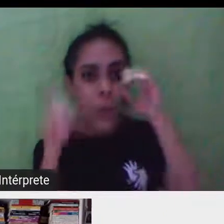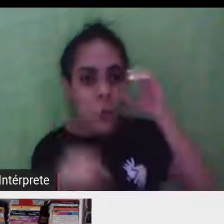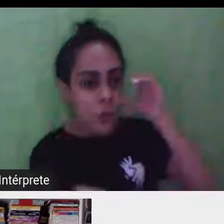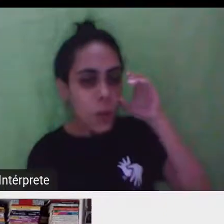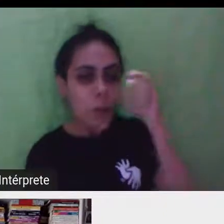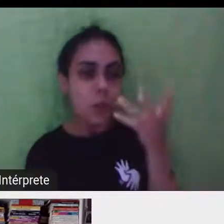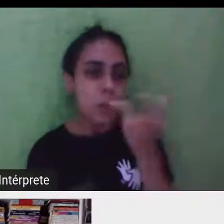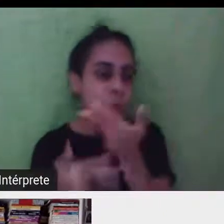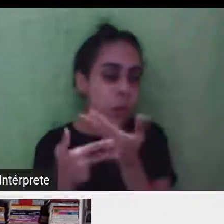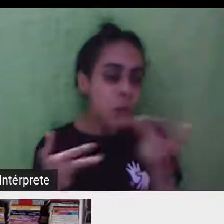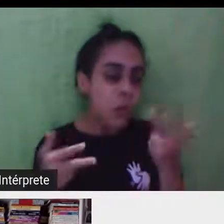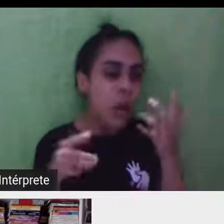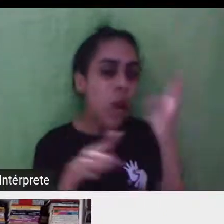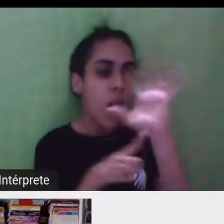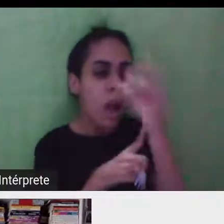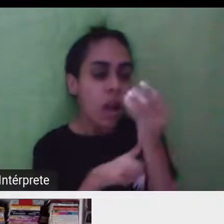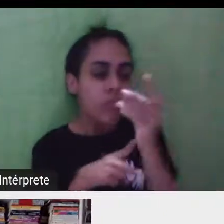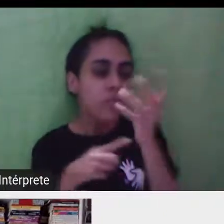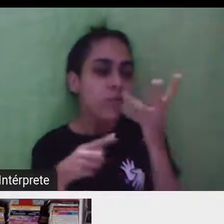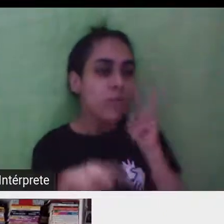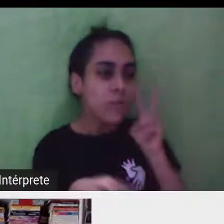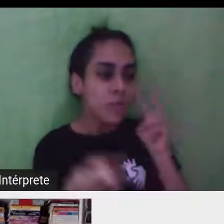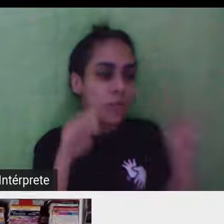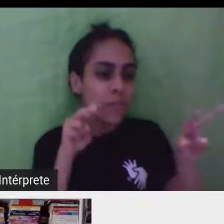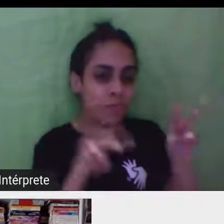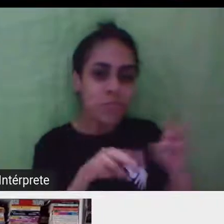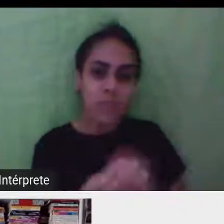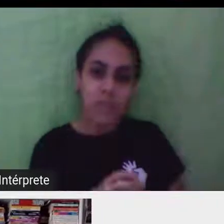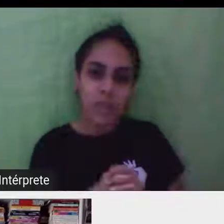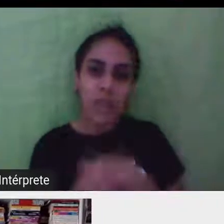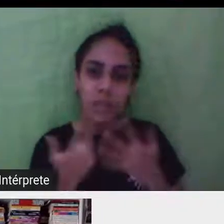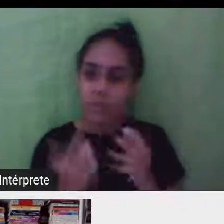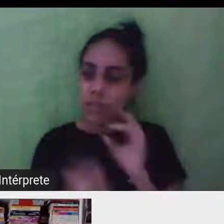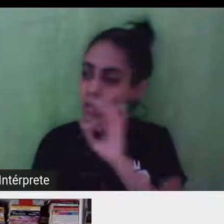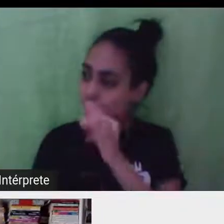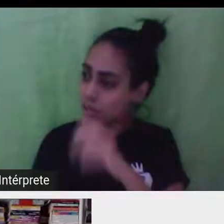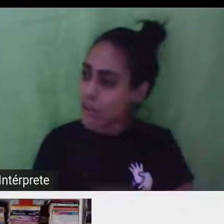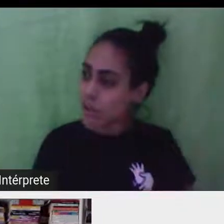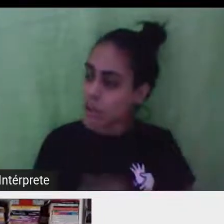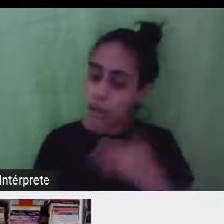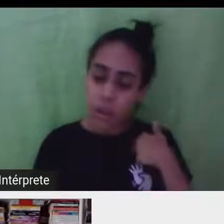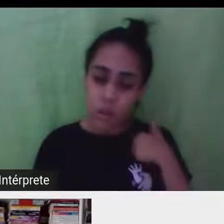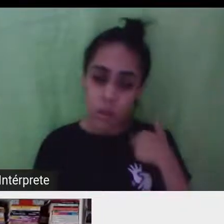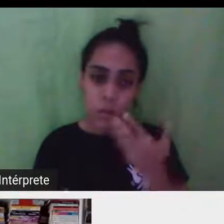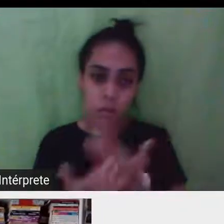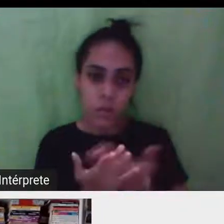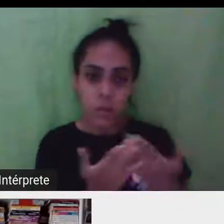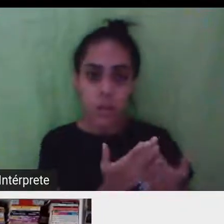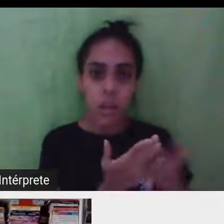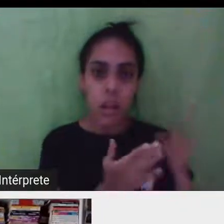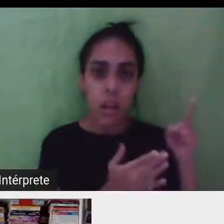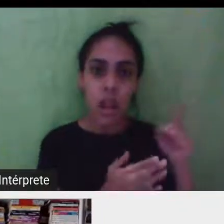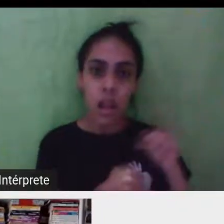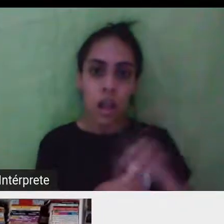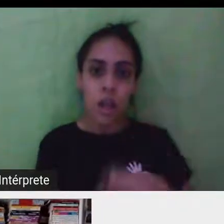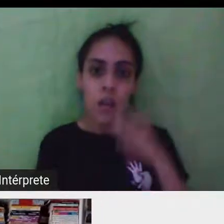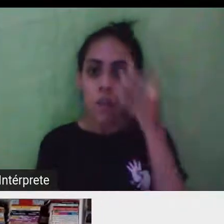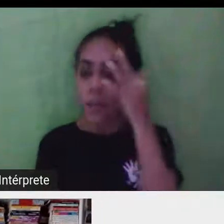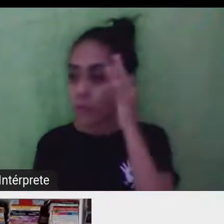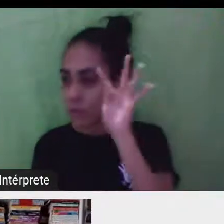as obras de arte. Exatamente. Eu estudei na Universidade de Stendhal, mas lá na França. Olha só.